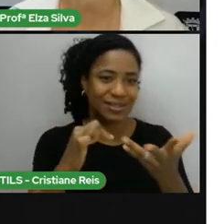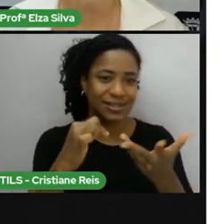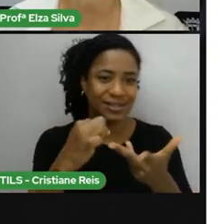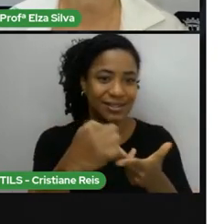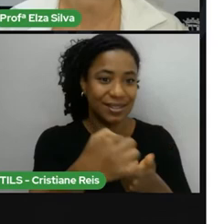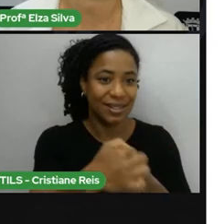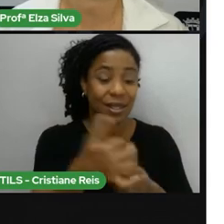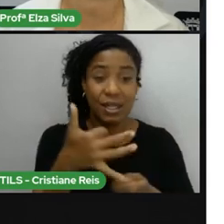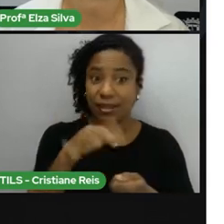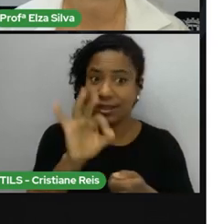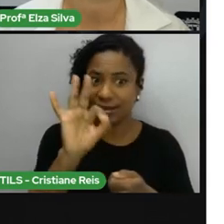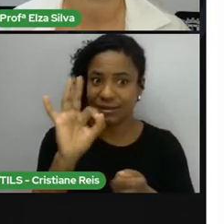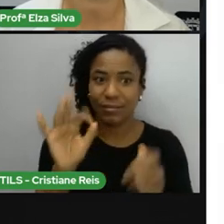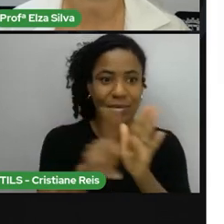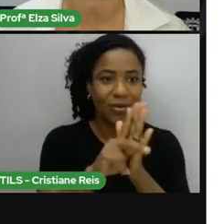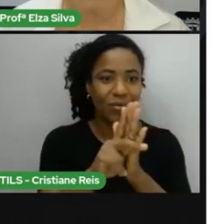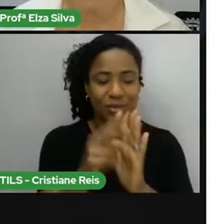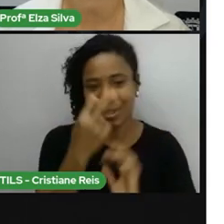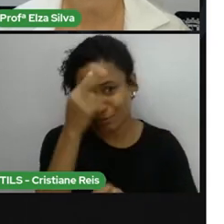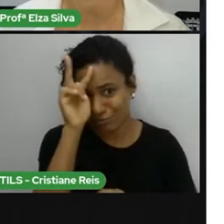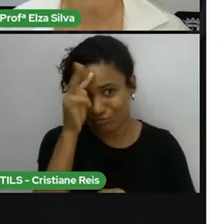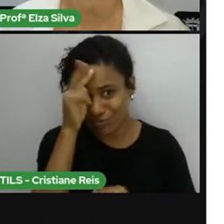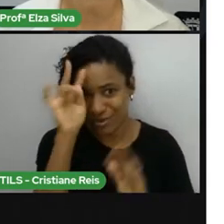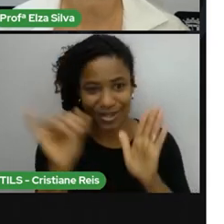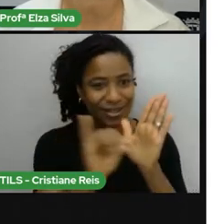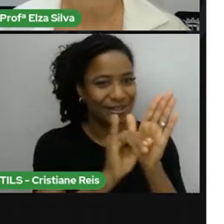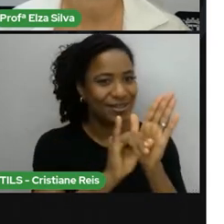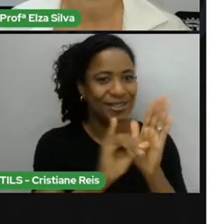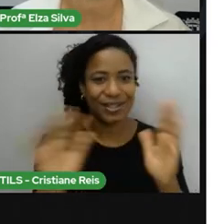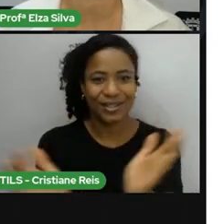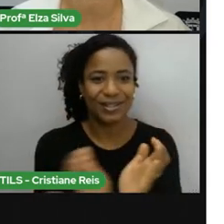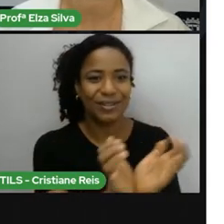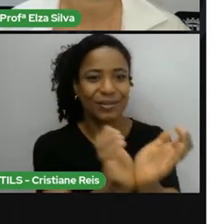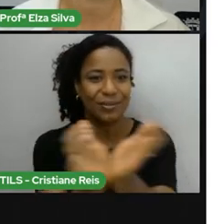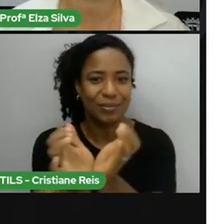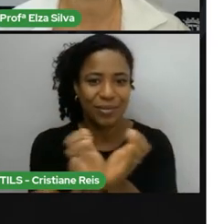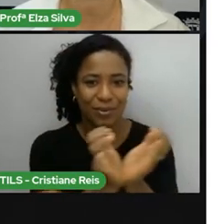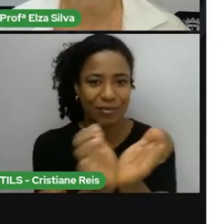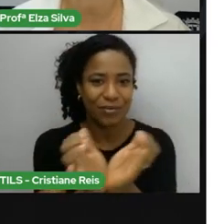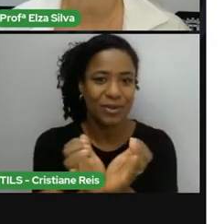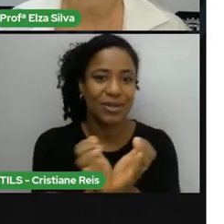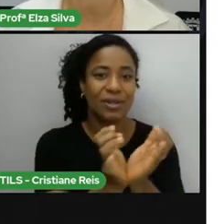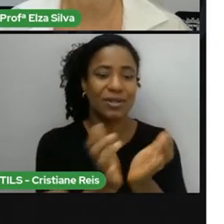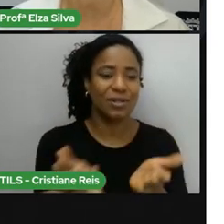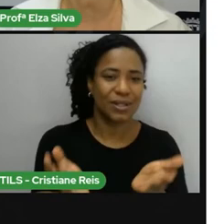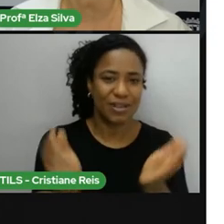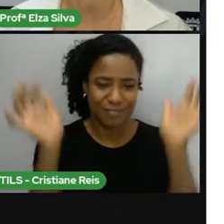história Desse povo Ornamentos Olhos Piercings